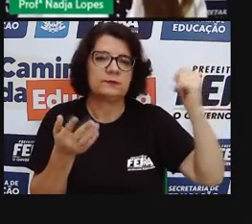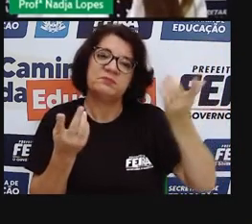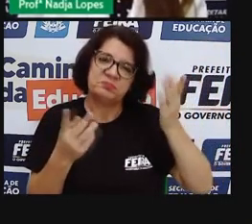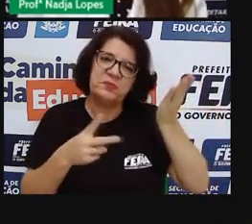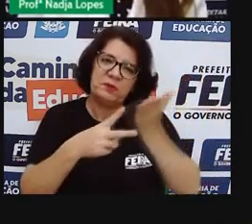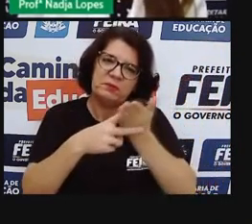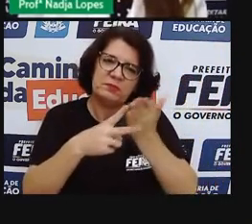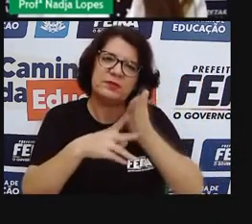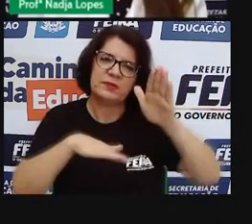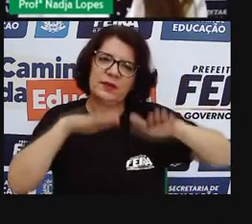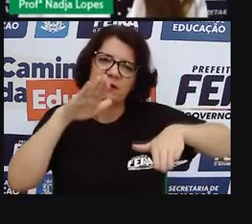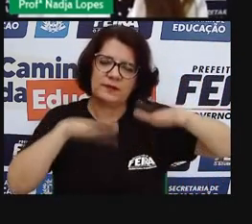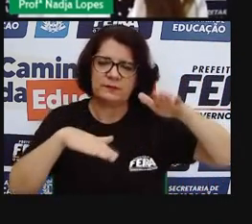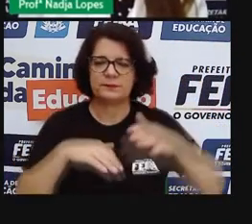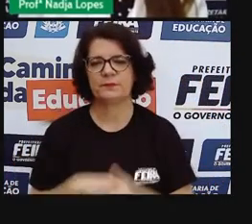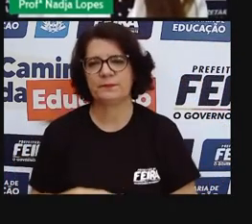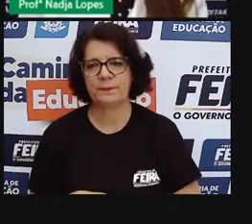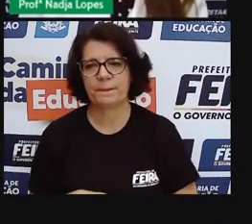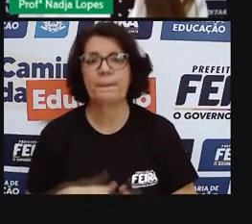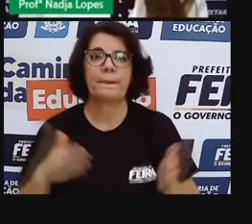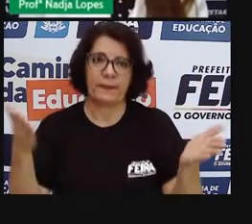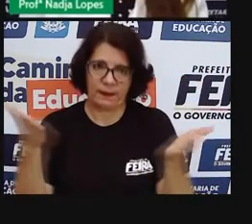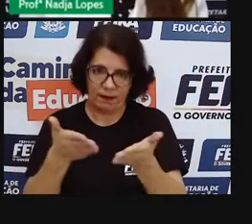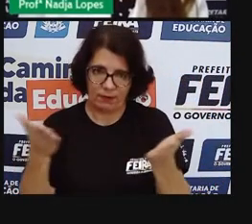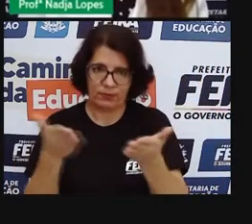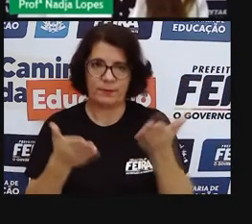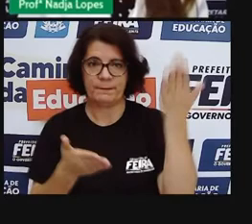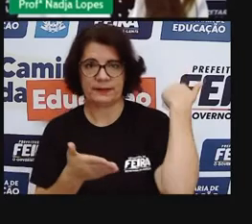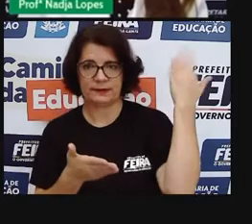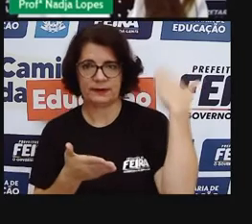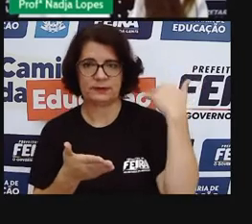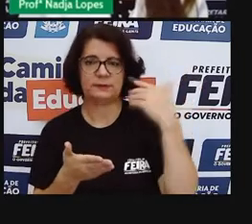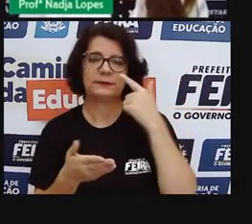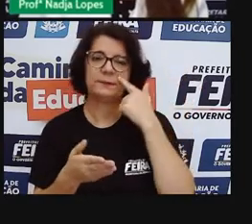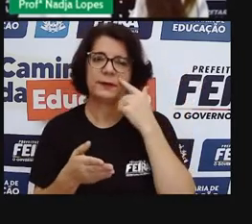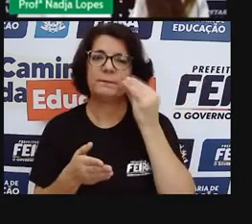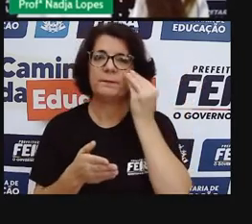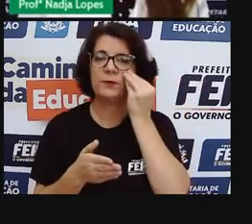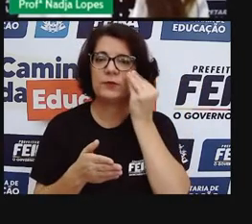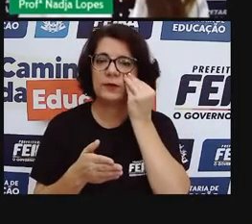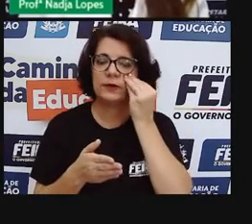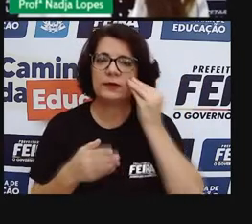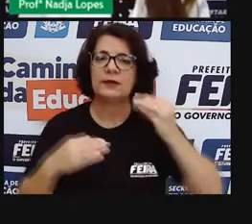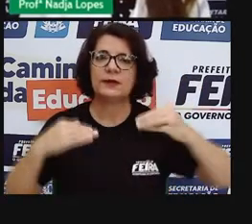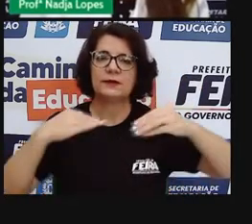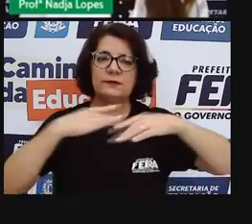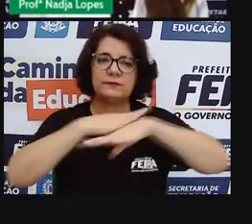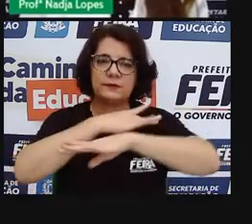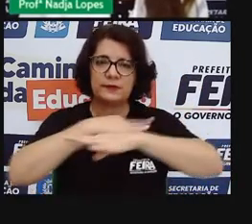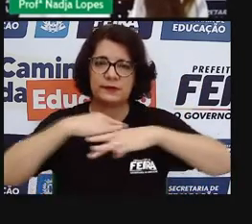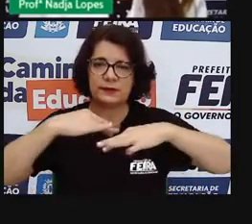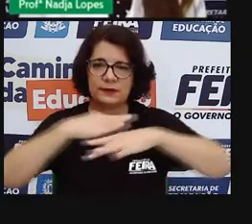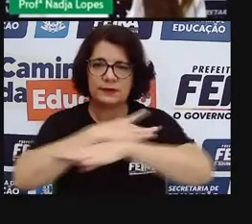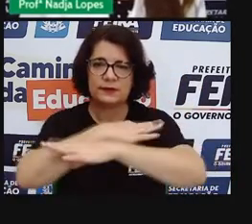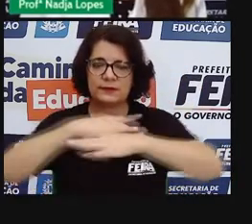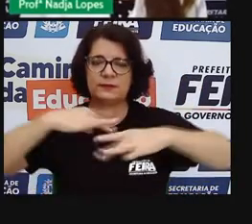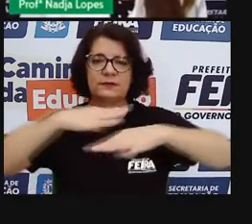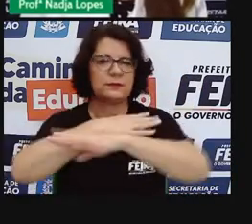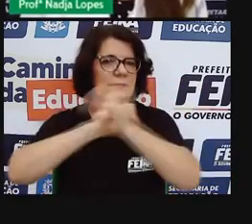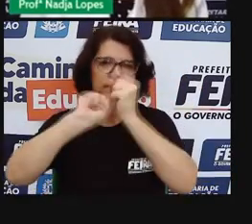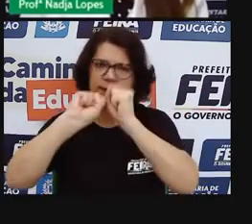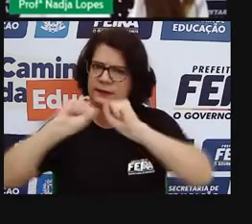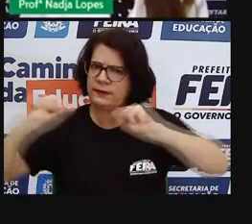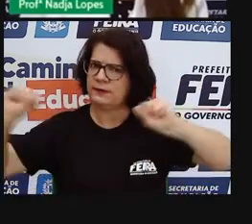tá bom? Nós falamos também na aula passada, eu trouxe aqui algumas imagens, né? Das grandes avenidas da nossa